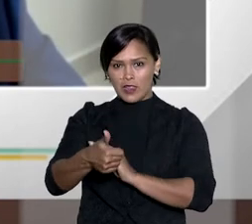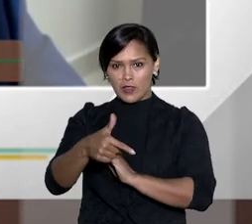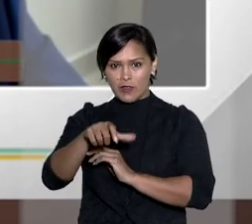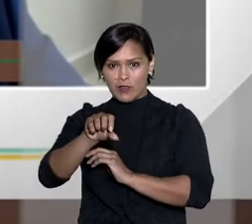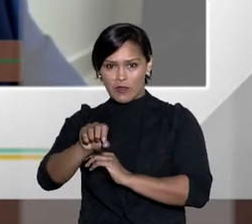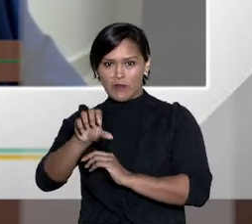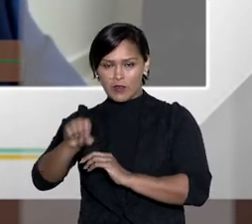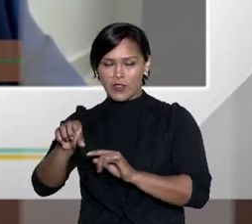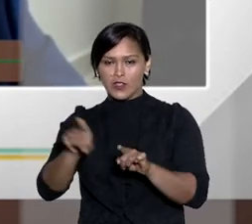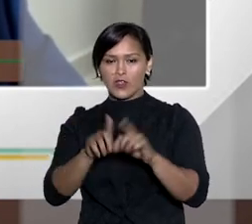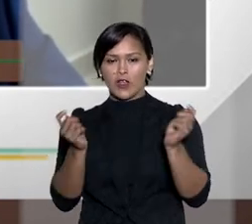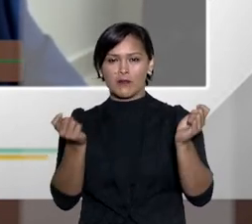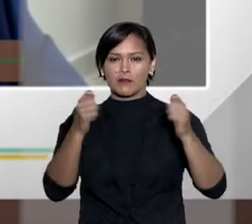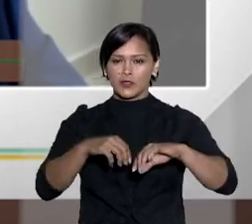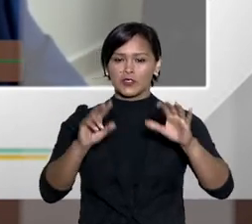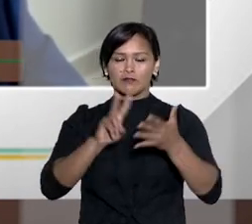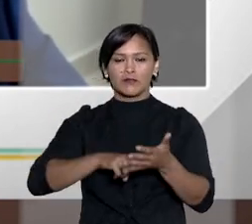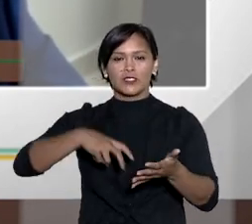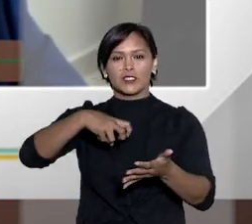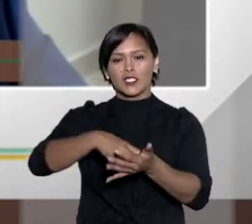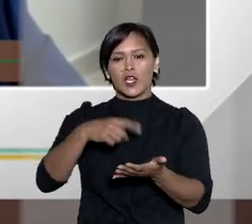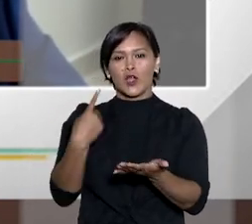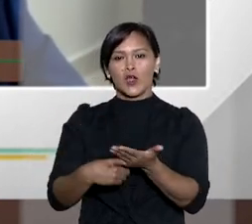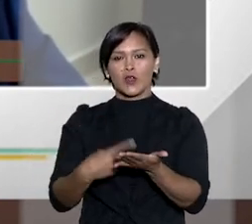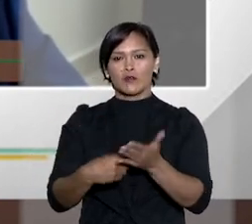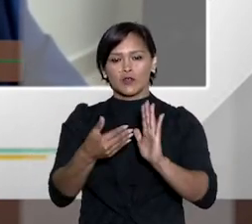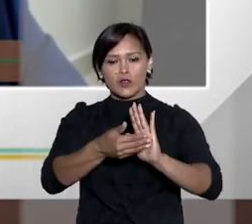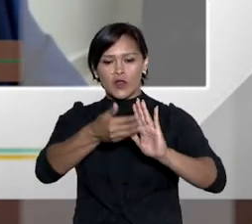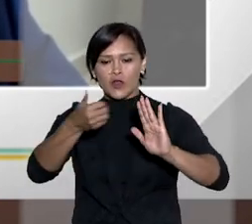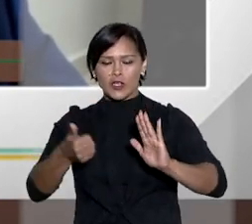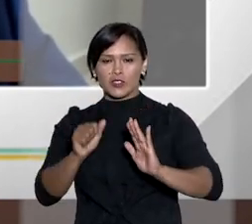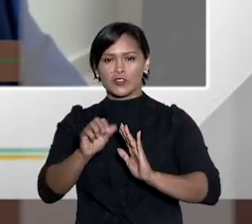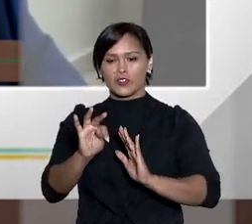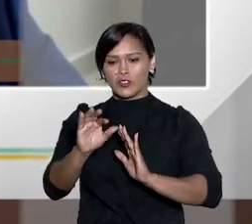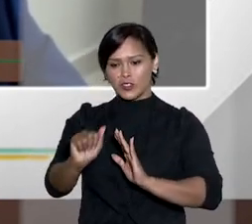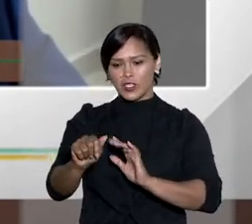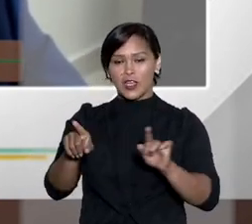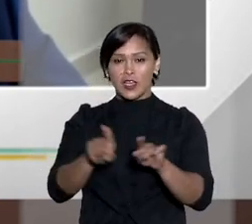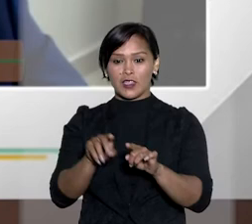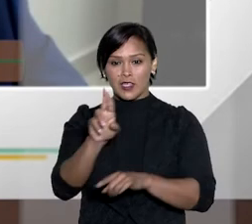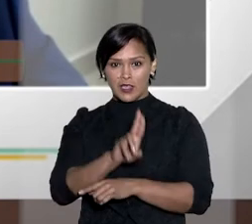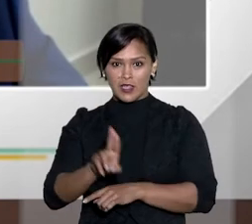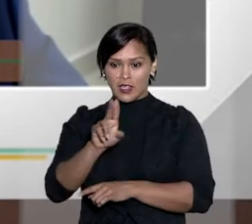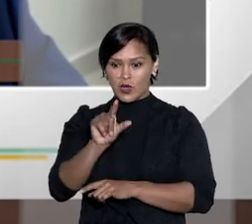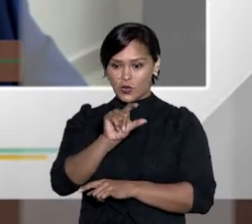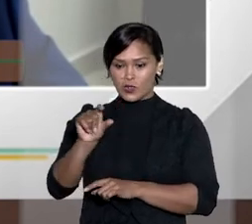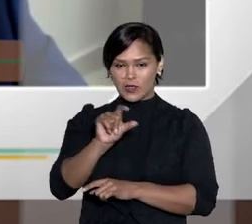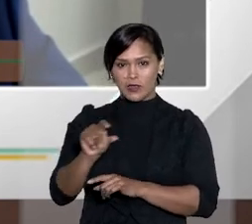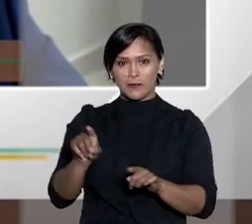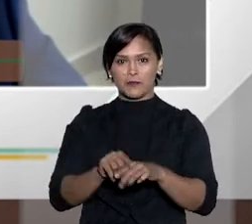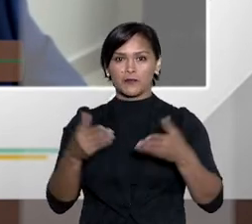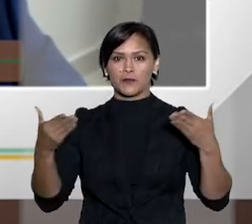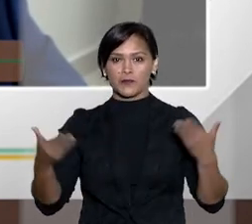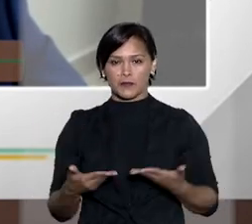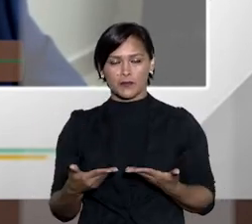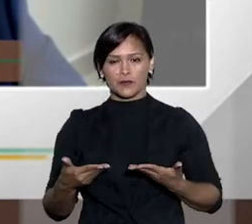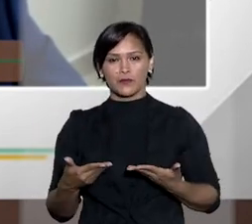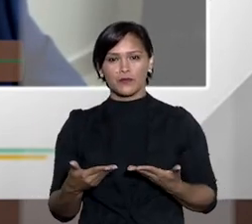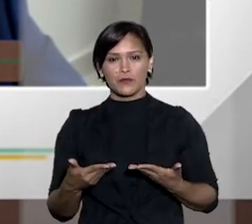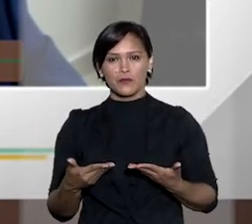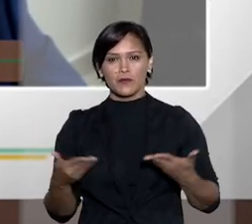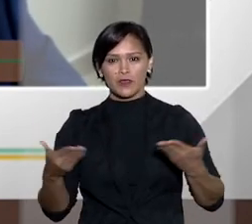sentença seja confirmada por extrato de ata, expressão que ela usa. Então, hoje, assim, já duas décadas e meia